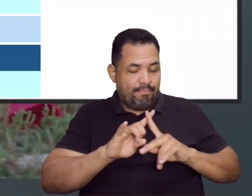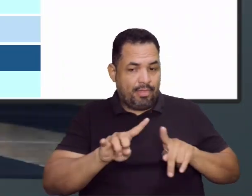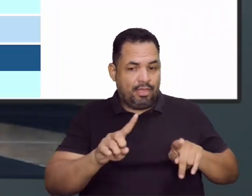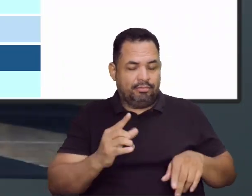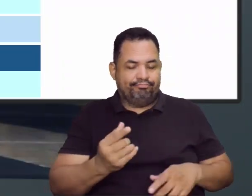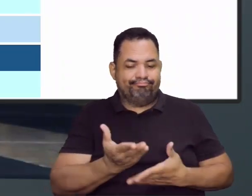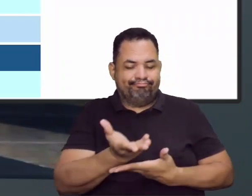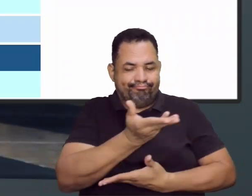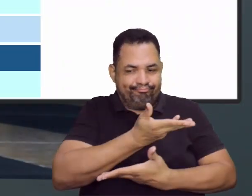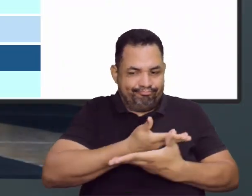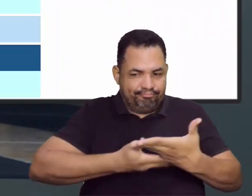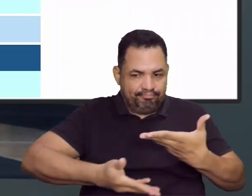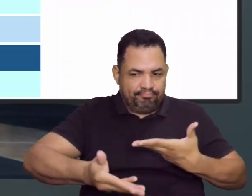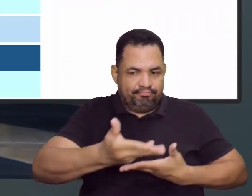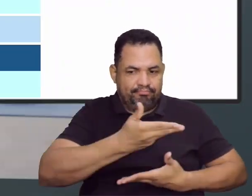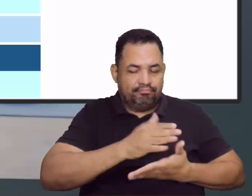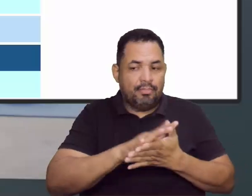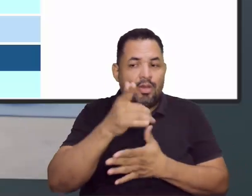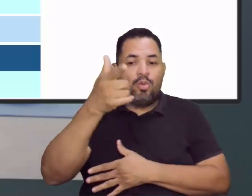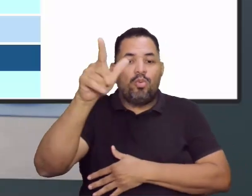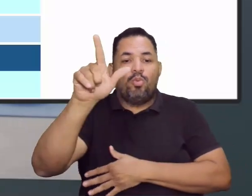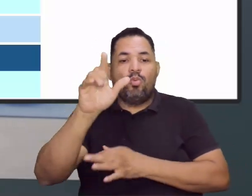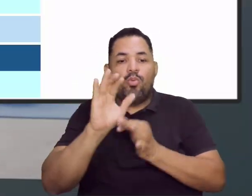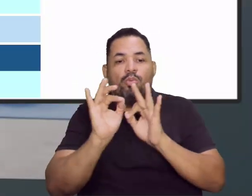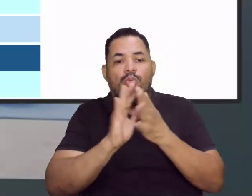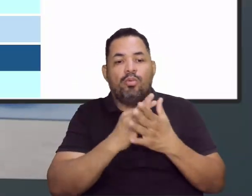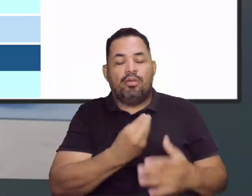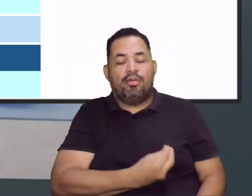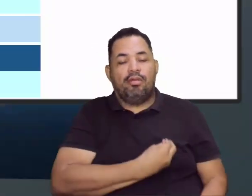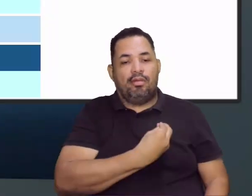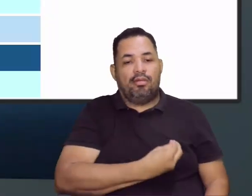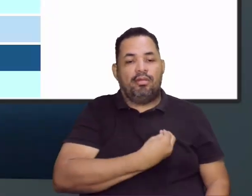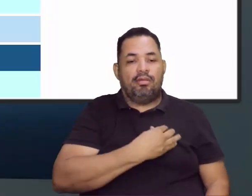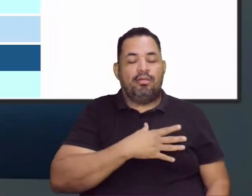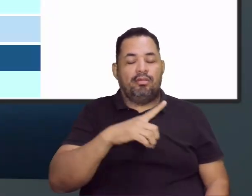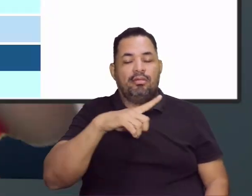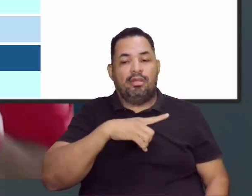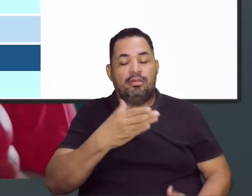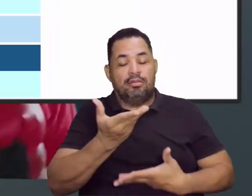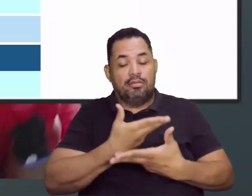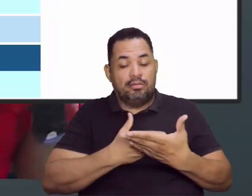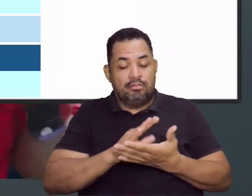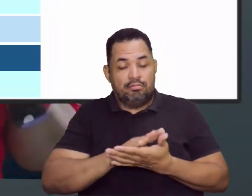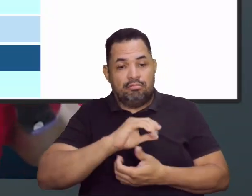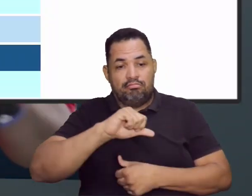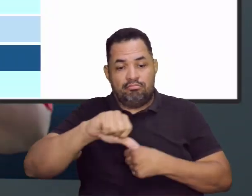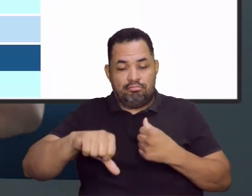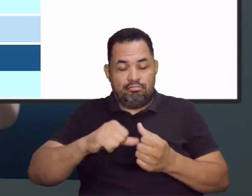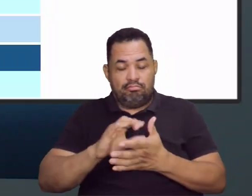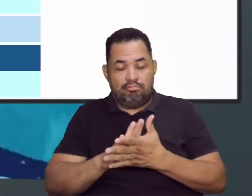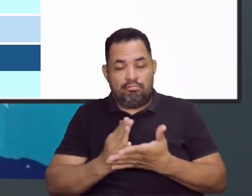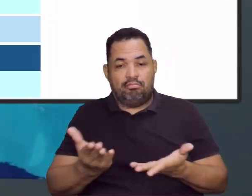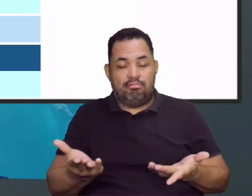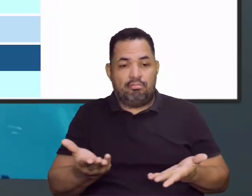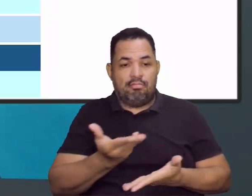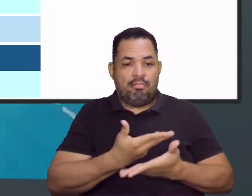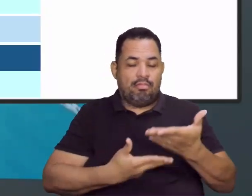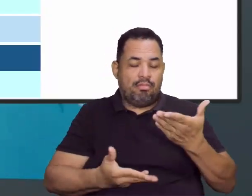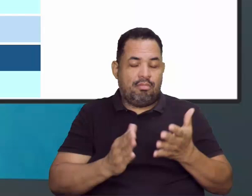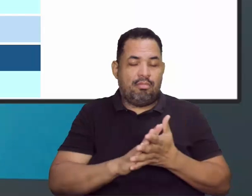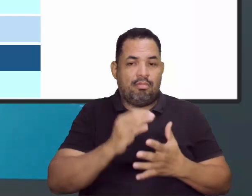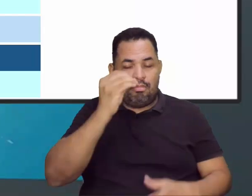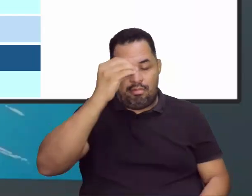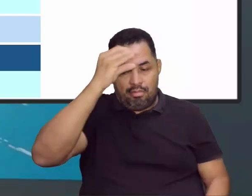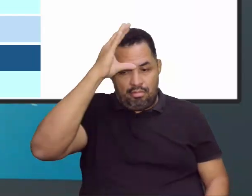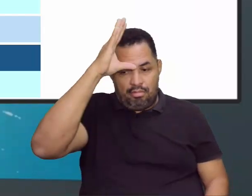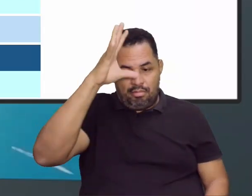que você interaja com outras pessoas, que você vivencie, que você tenha troca com outras pessoas de conhecimento. Tá bom? Muito